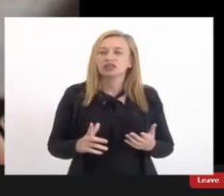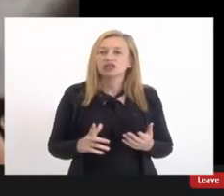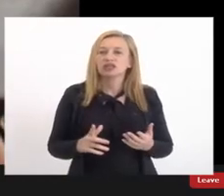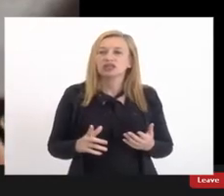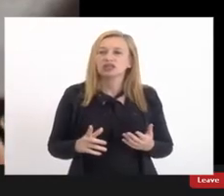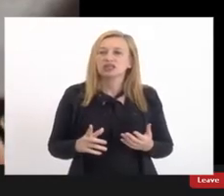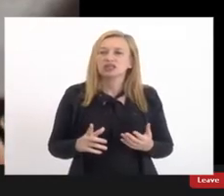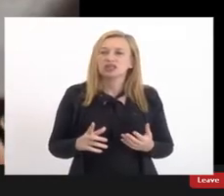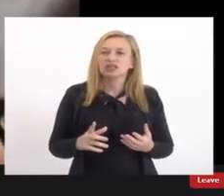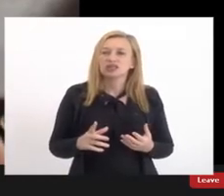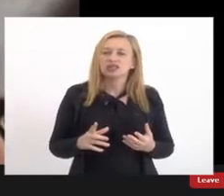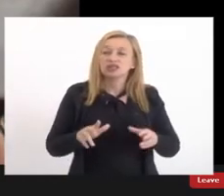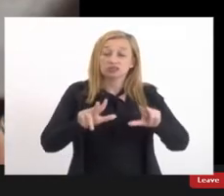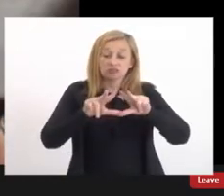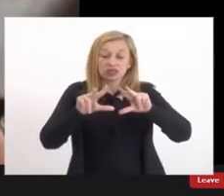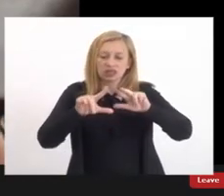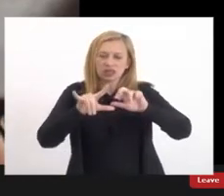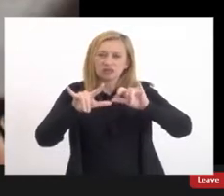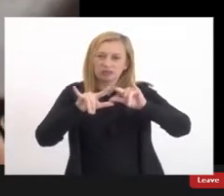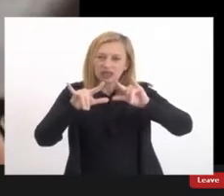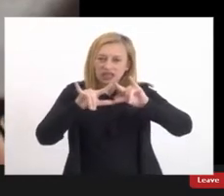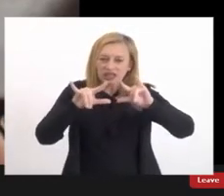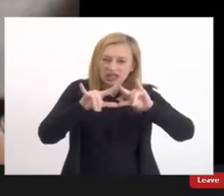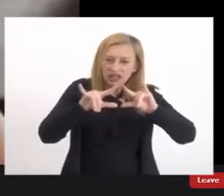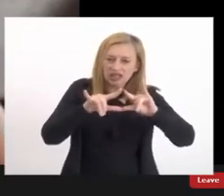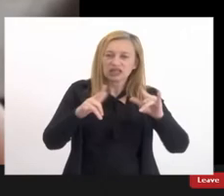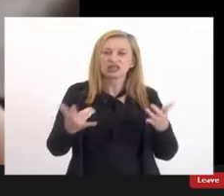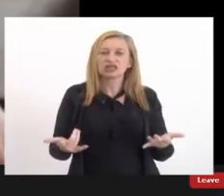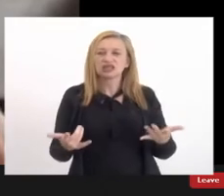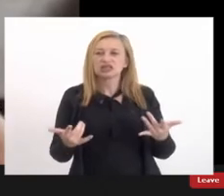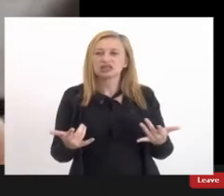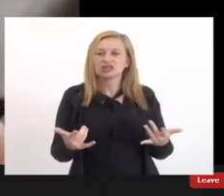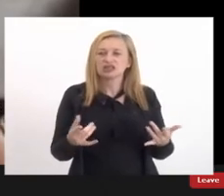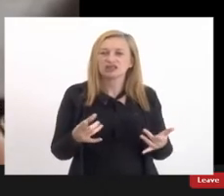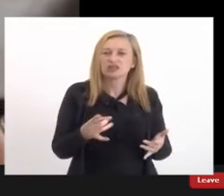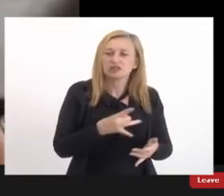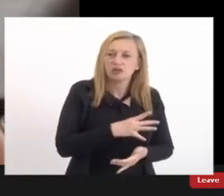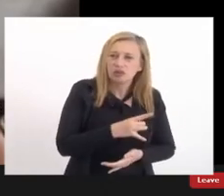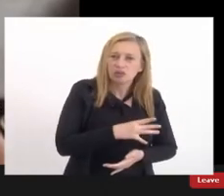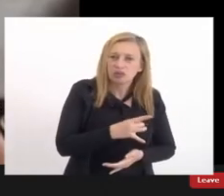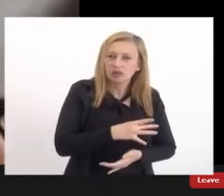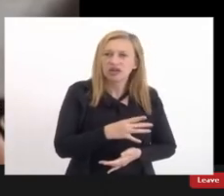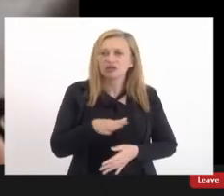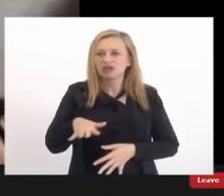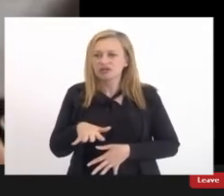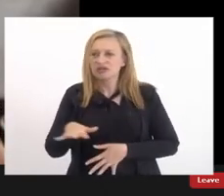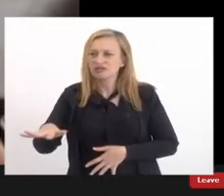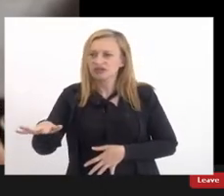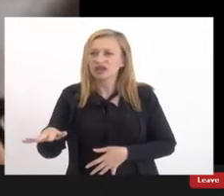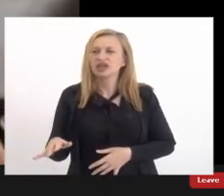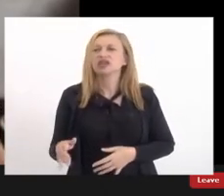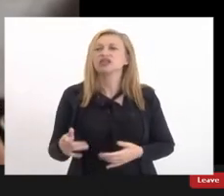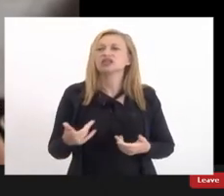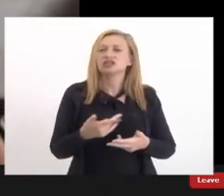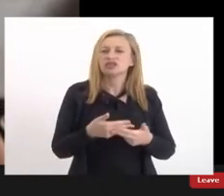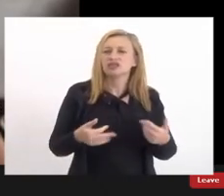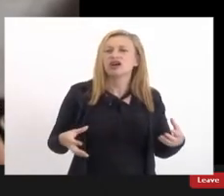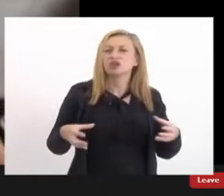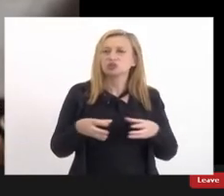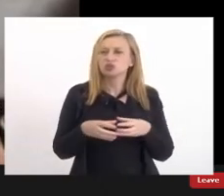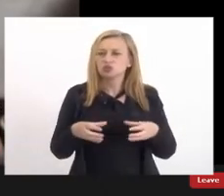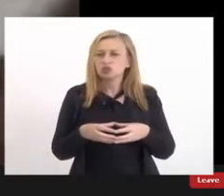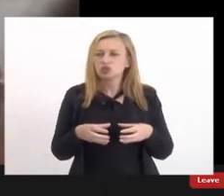fantasma de milícias assombrando as periferias assombrando muitos coletivos